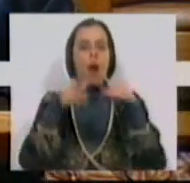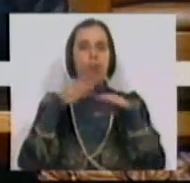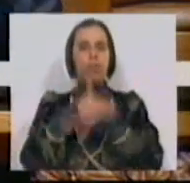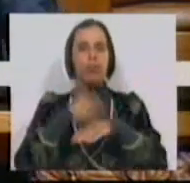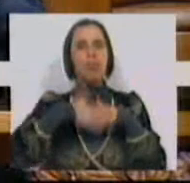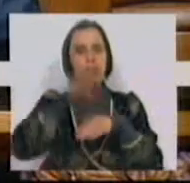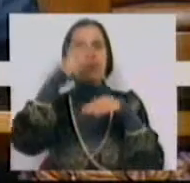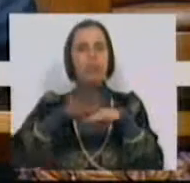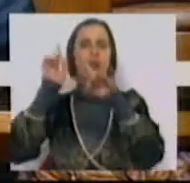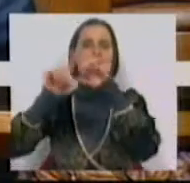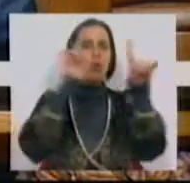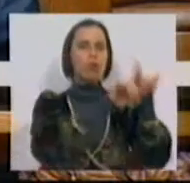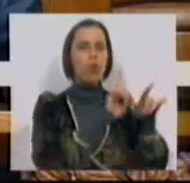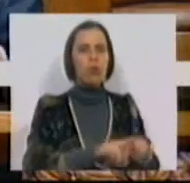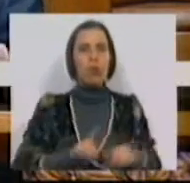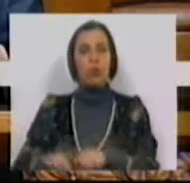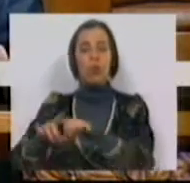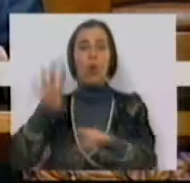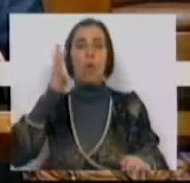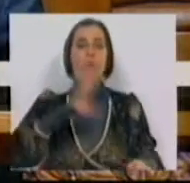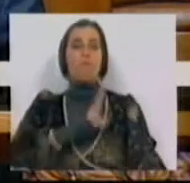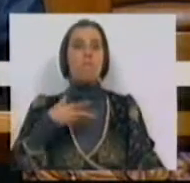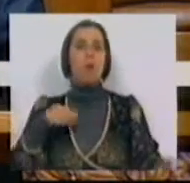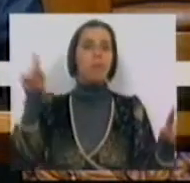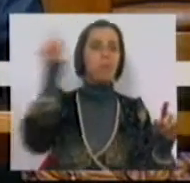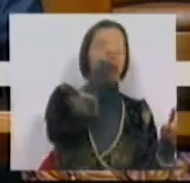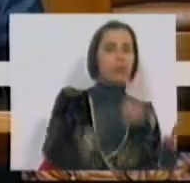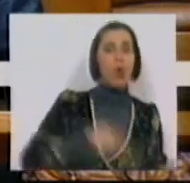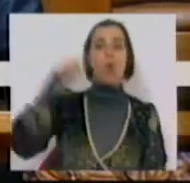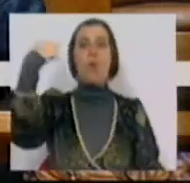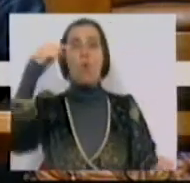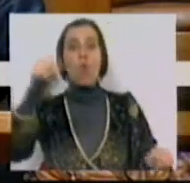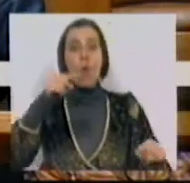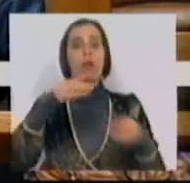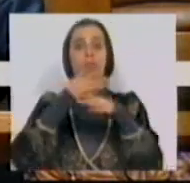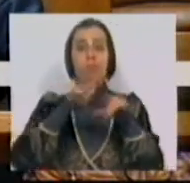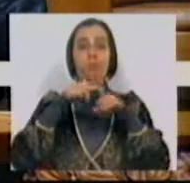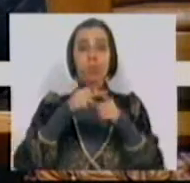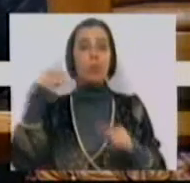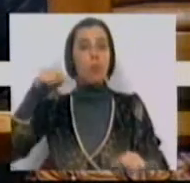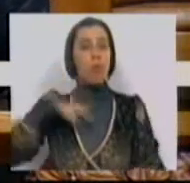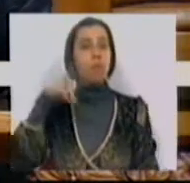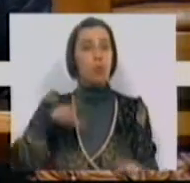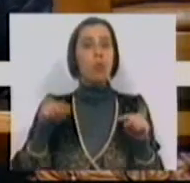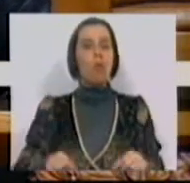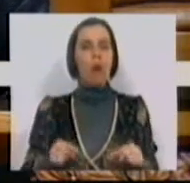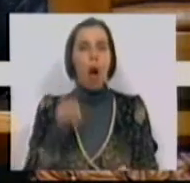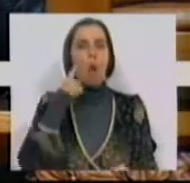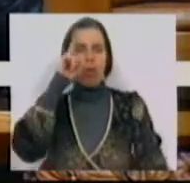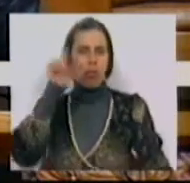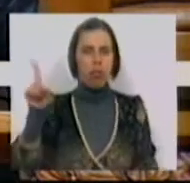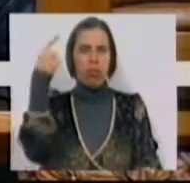para os mais exigentes armadores dos quatro cantos do mundo, são o único estaleiro naval existente em Portugal, com